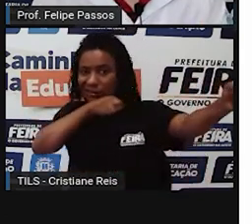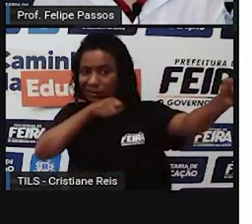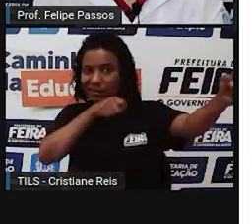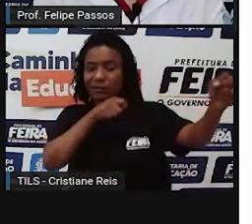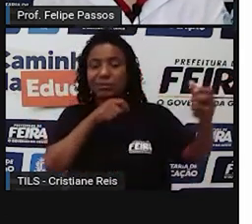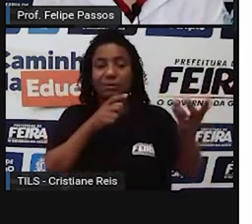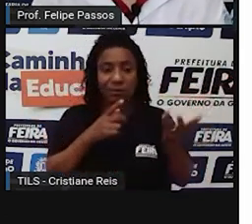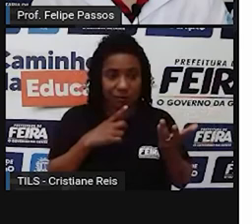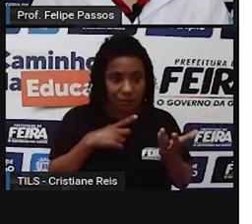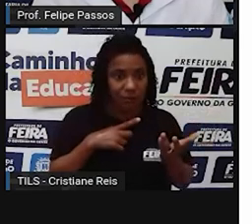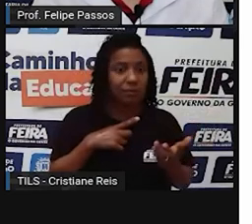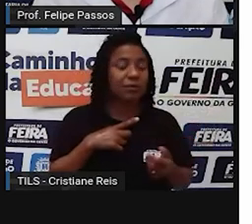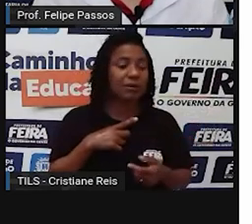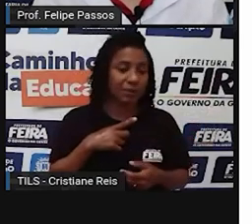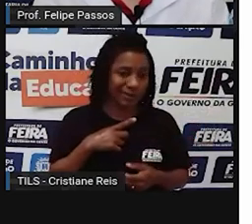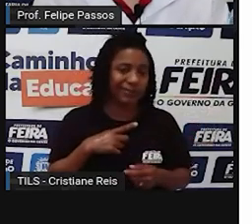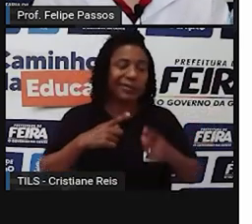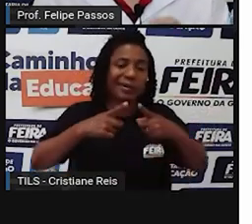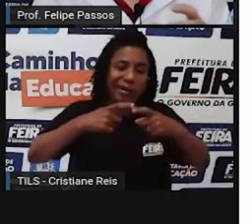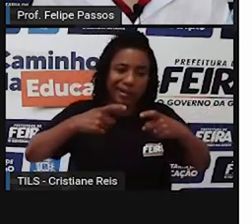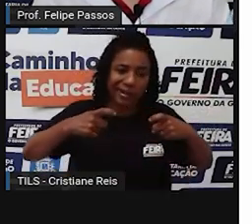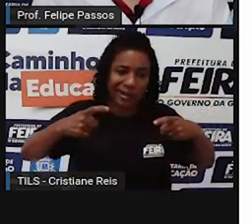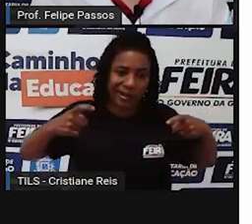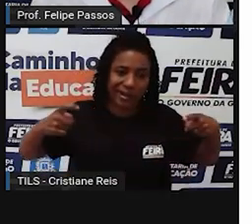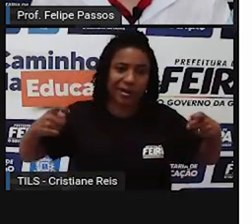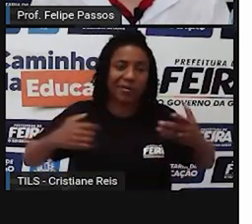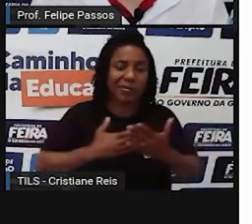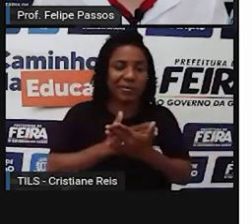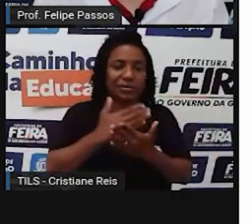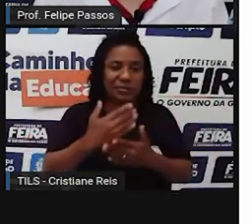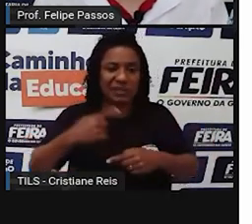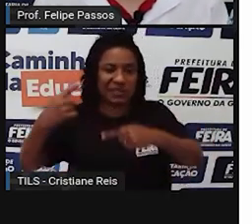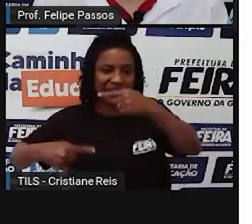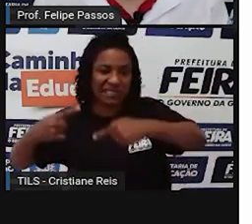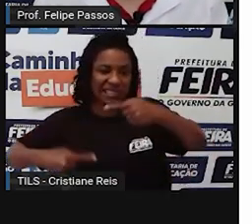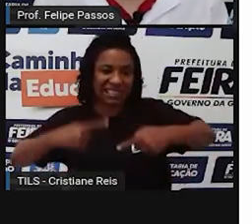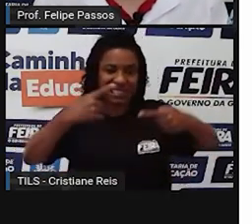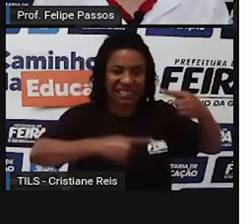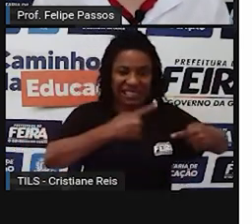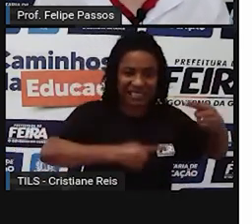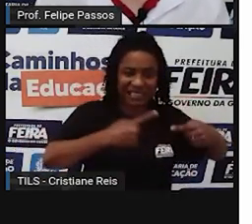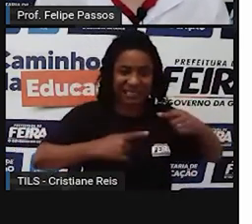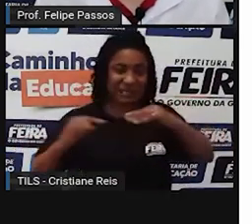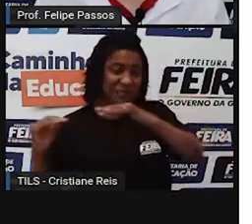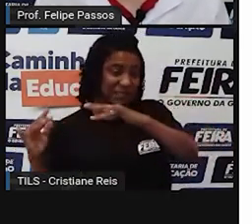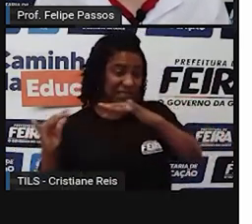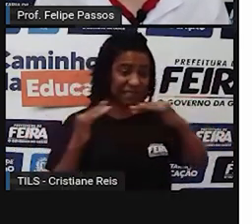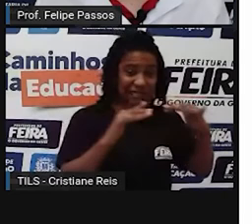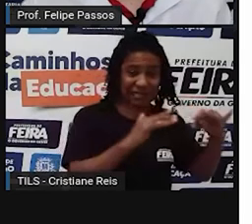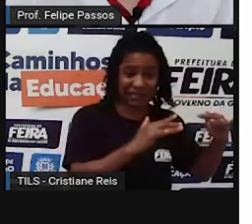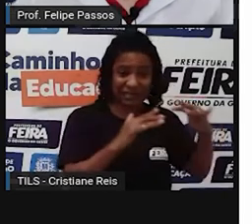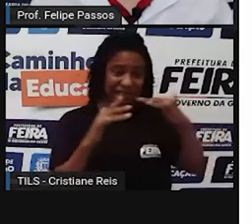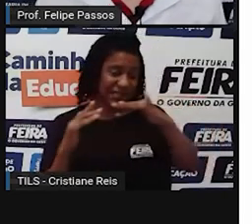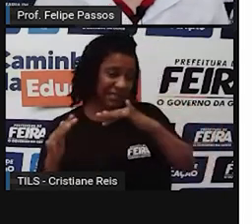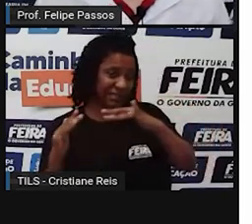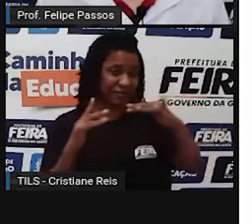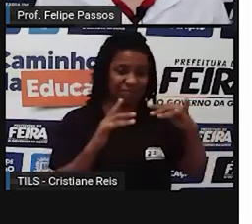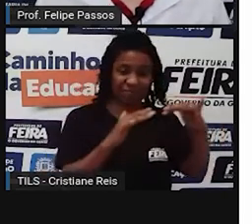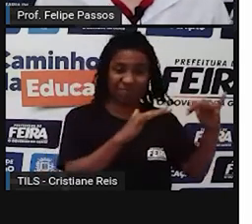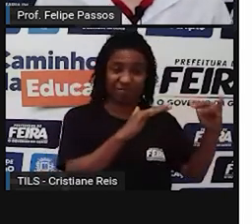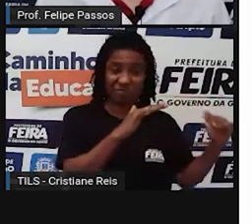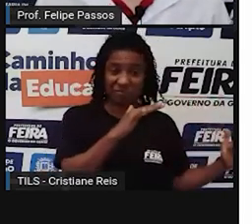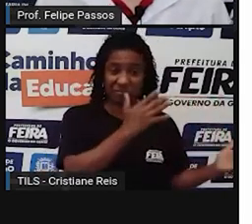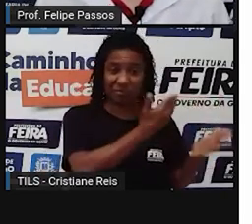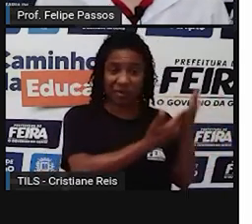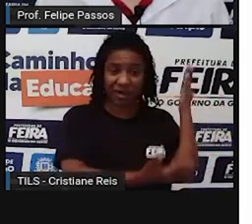maior importância, assim, às guerras, né? Os territórios, eles foram sendo estabelecidos. E aí, por fim, a gente chega na civilização,